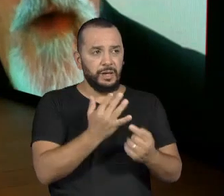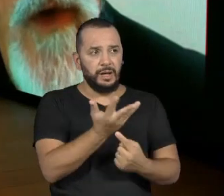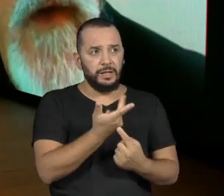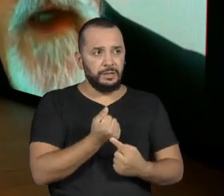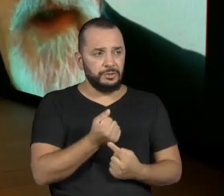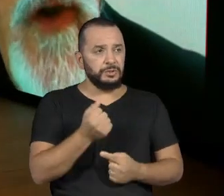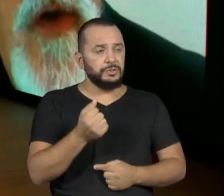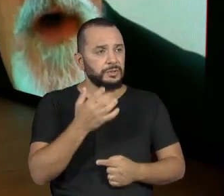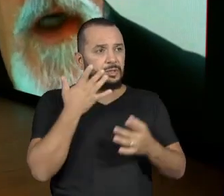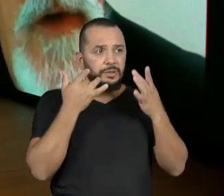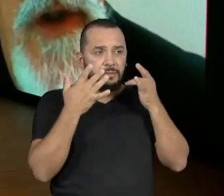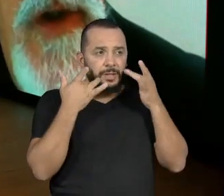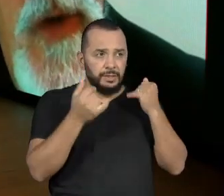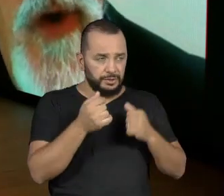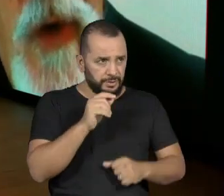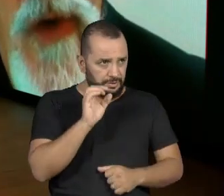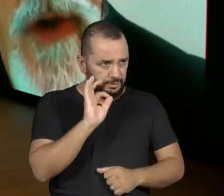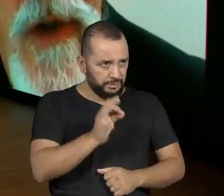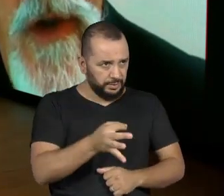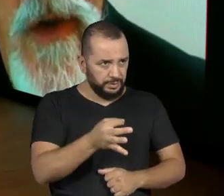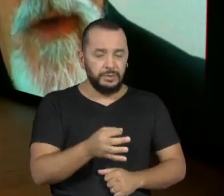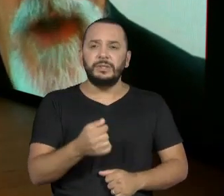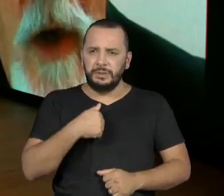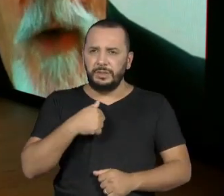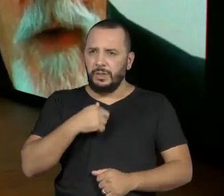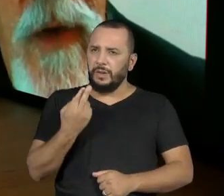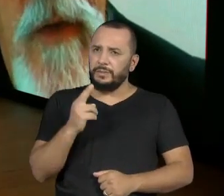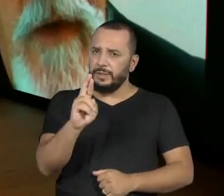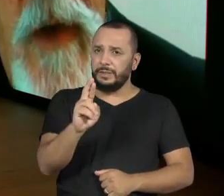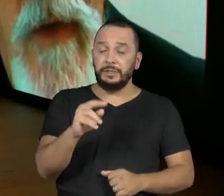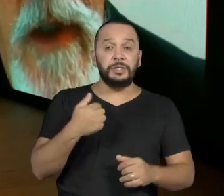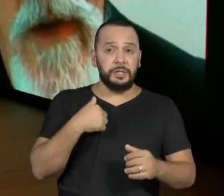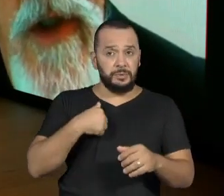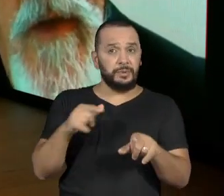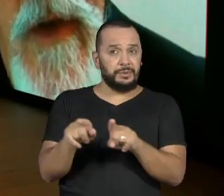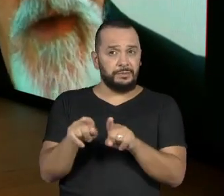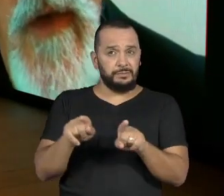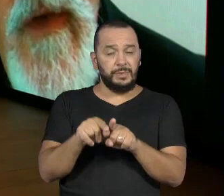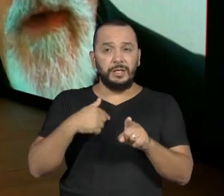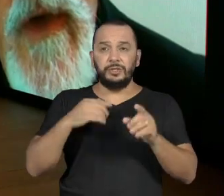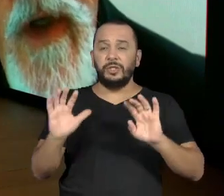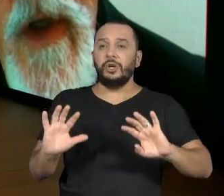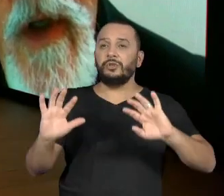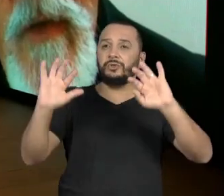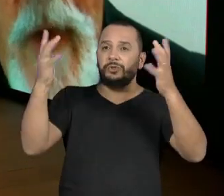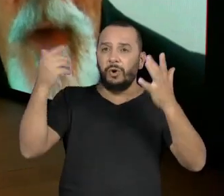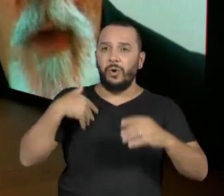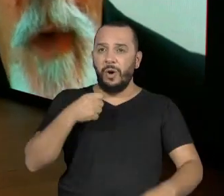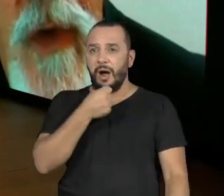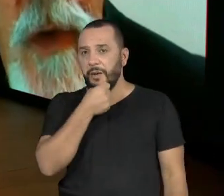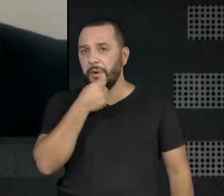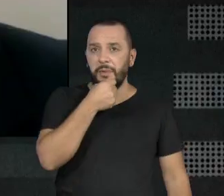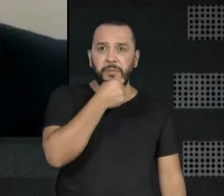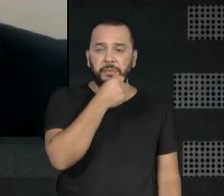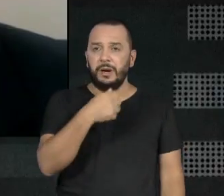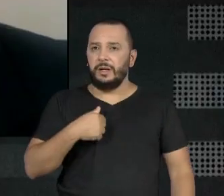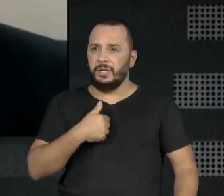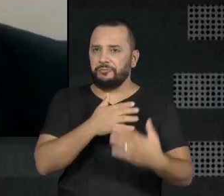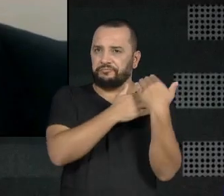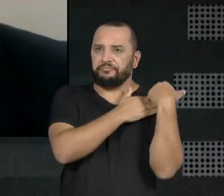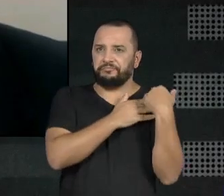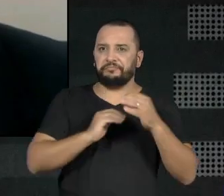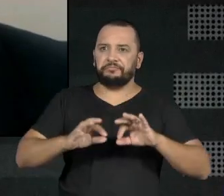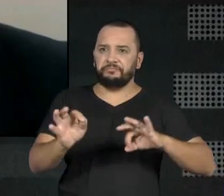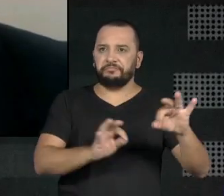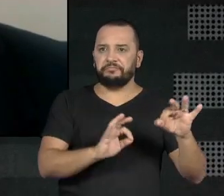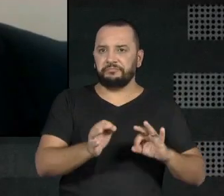Foi. Eu, quando entrei na escola, eu dirigi o show de escalouros. No final do ano, a gente fez o curso. A gente